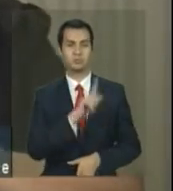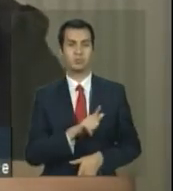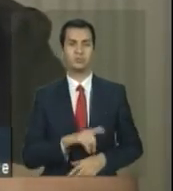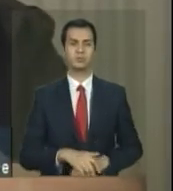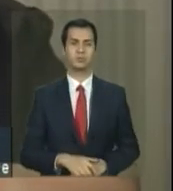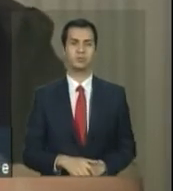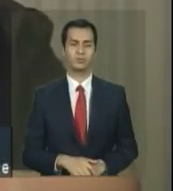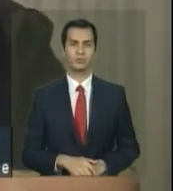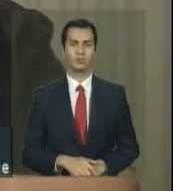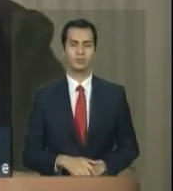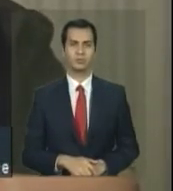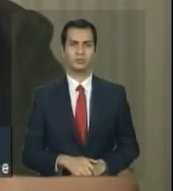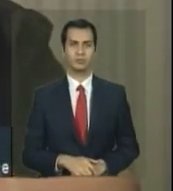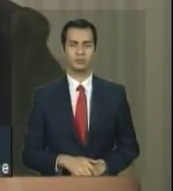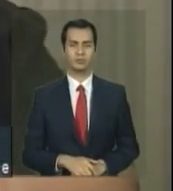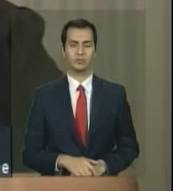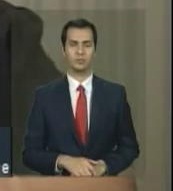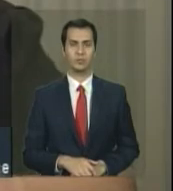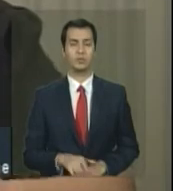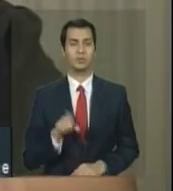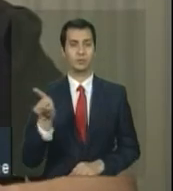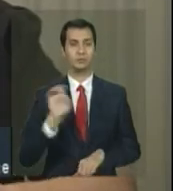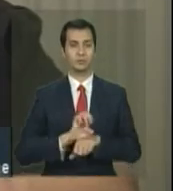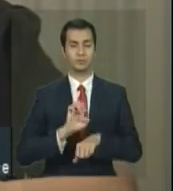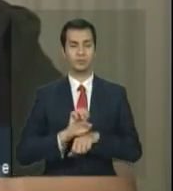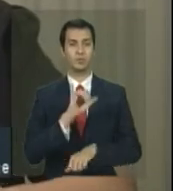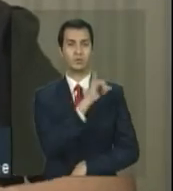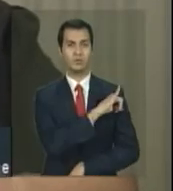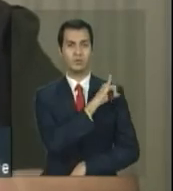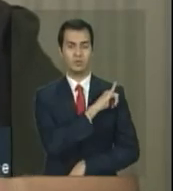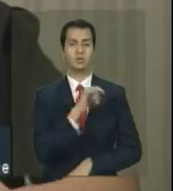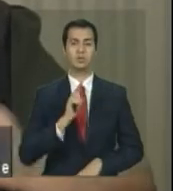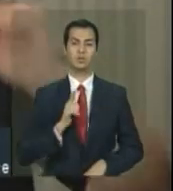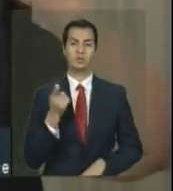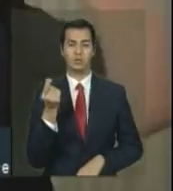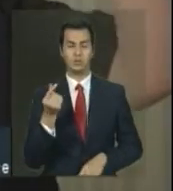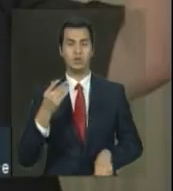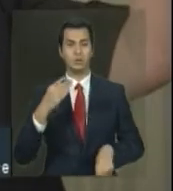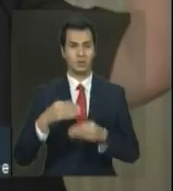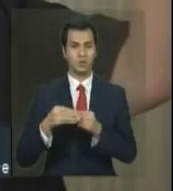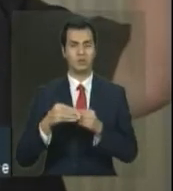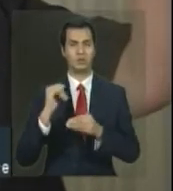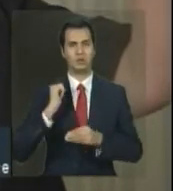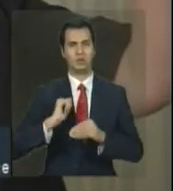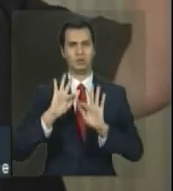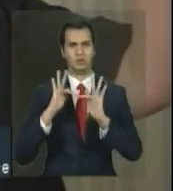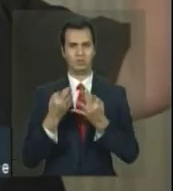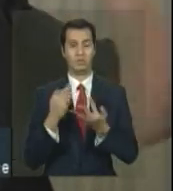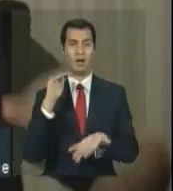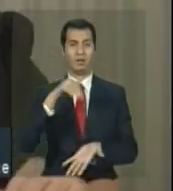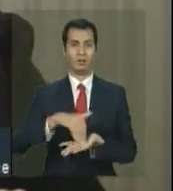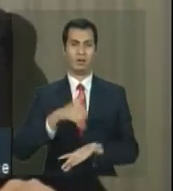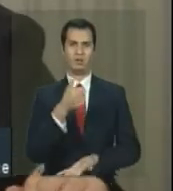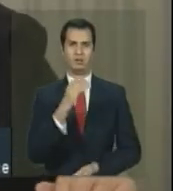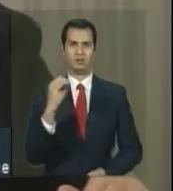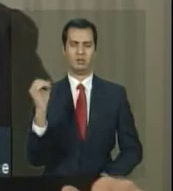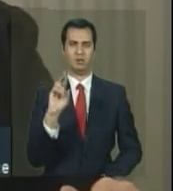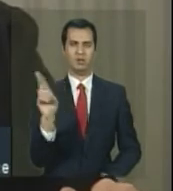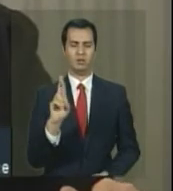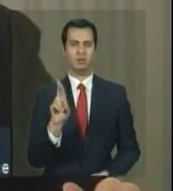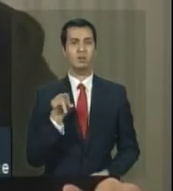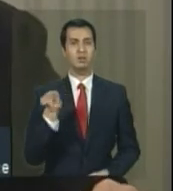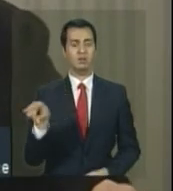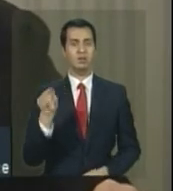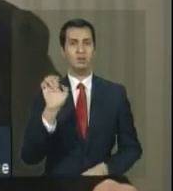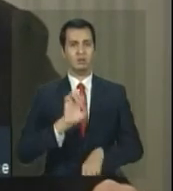de onde é a renda per capita atual, com o Bolsa Família, até R$,00. O estado do Rio de Janeiro já